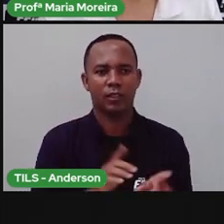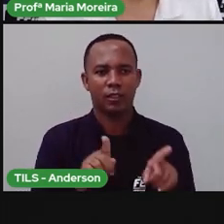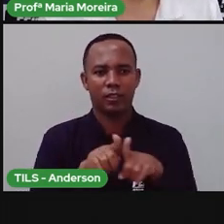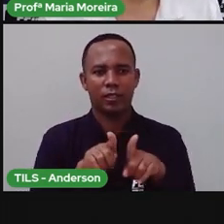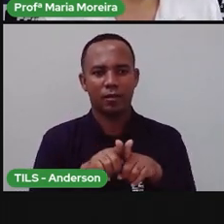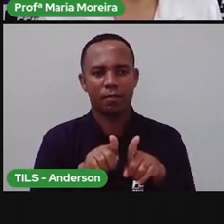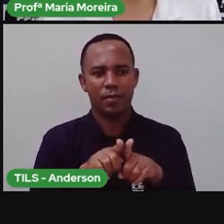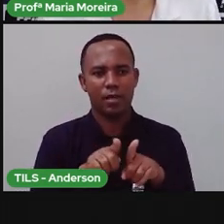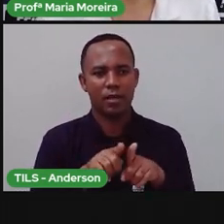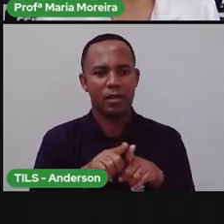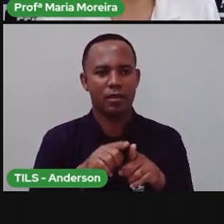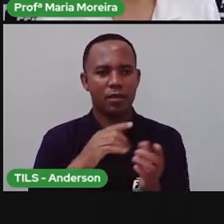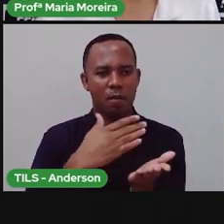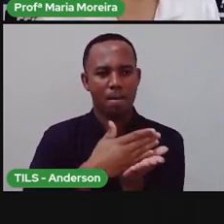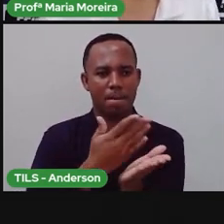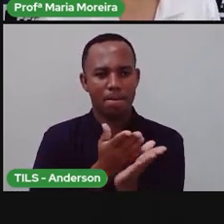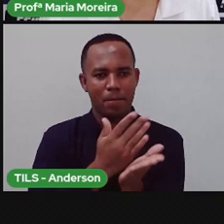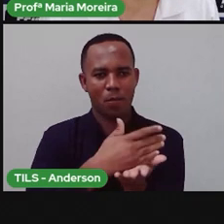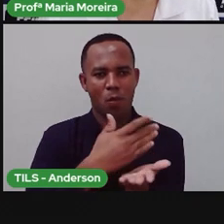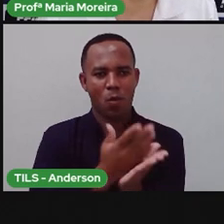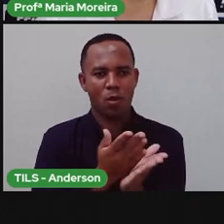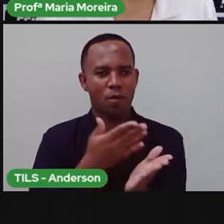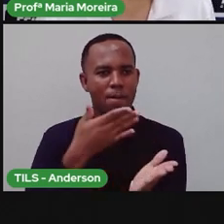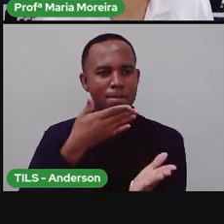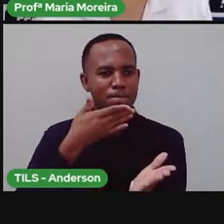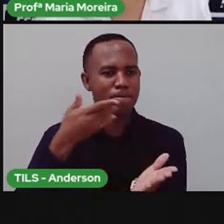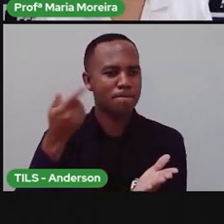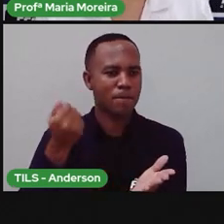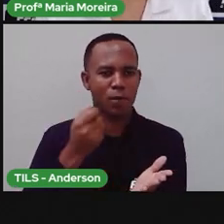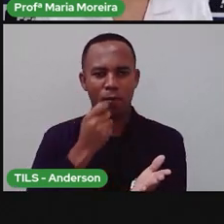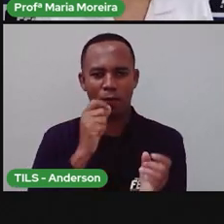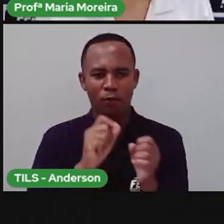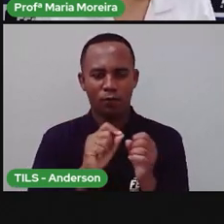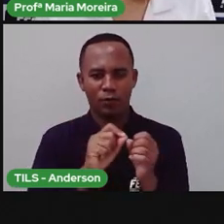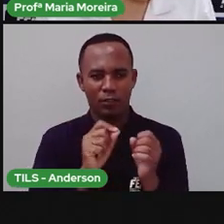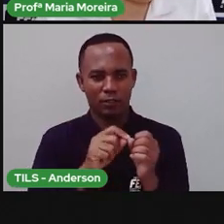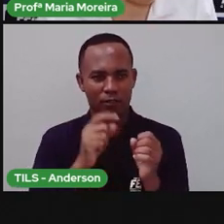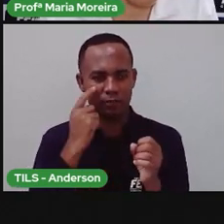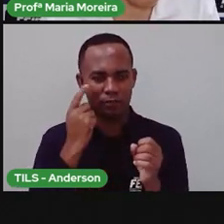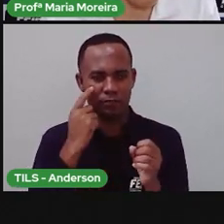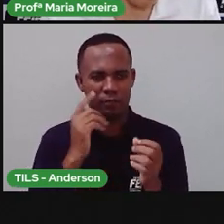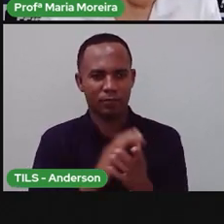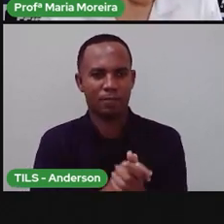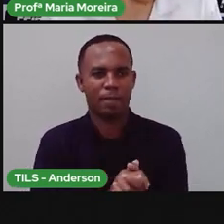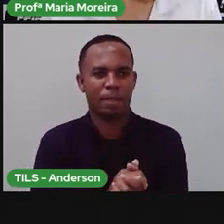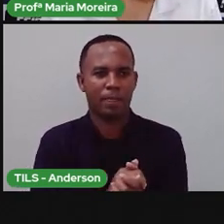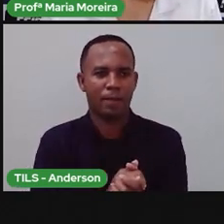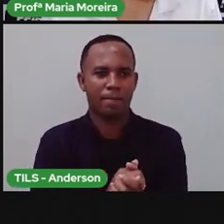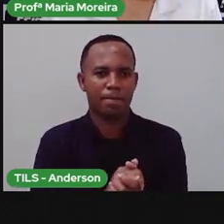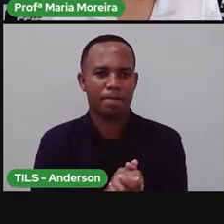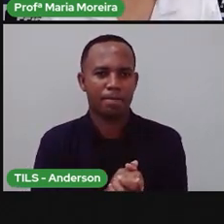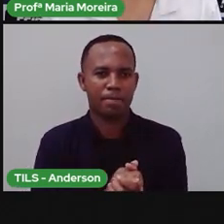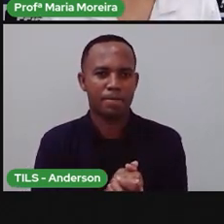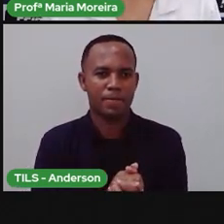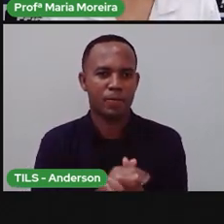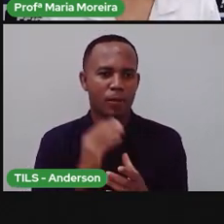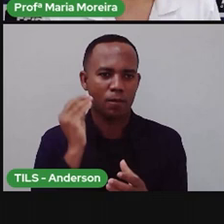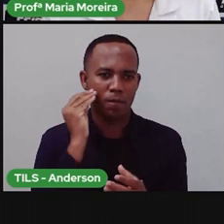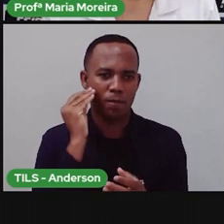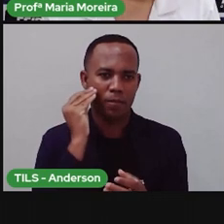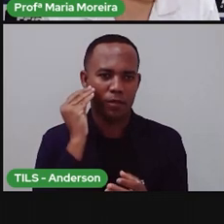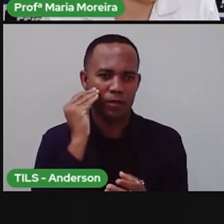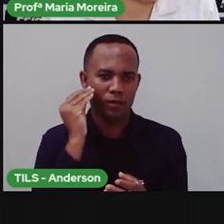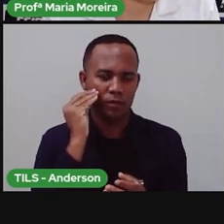O bolo ali é empilhado, é só... Se você não lhe manda um pedacinho para a gente. Que doce. Um beijo para